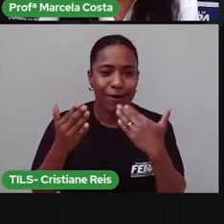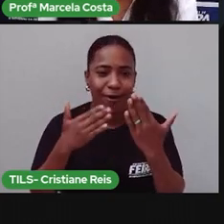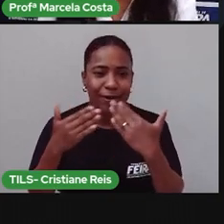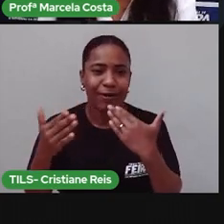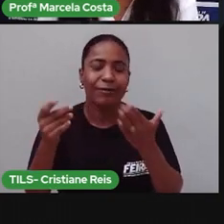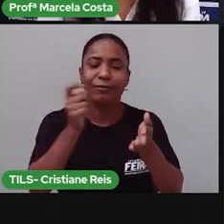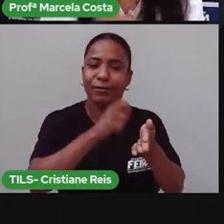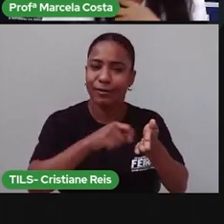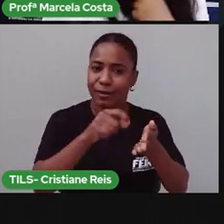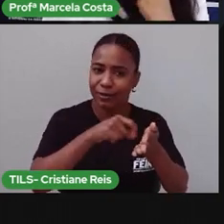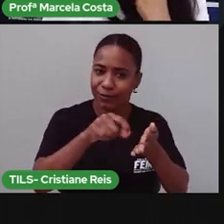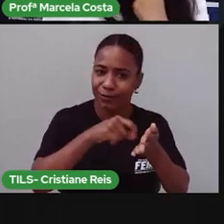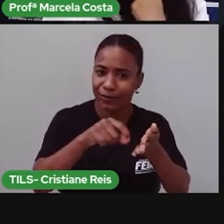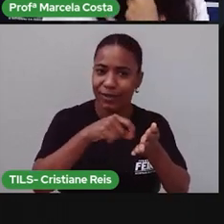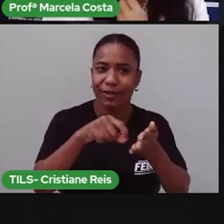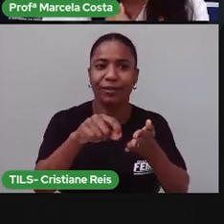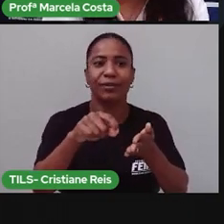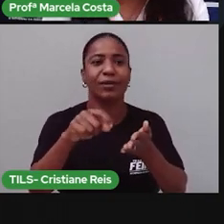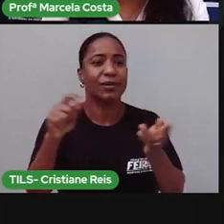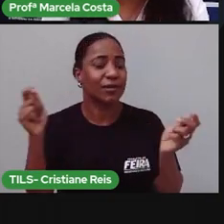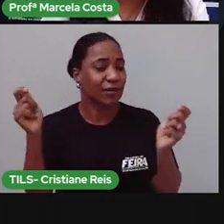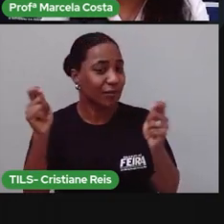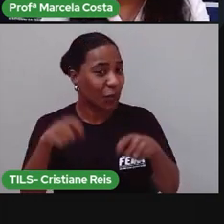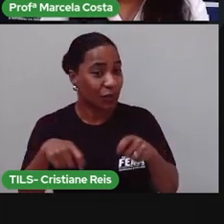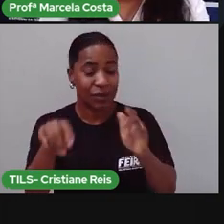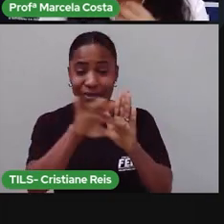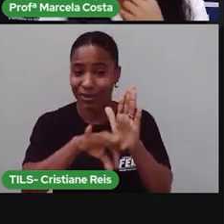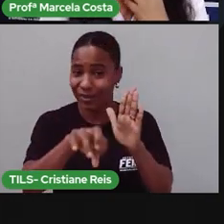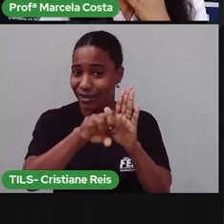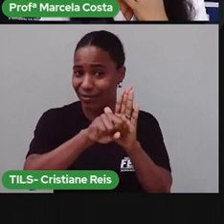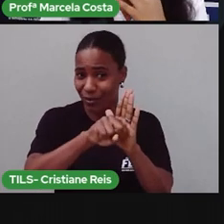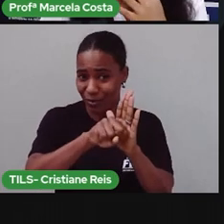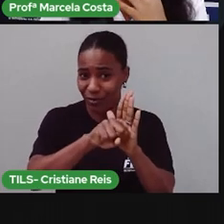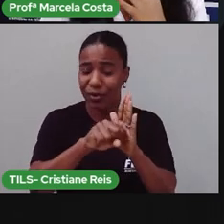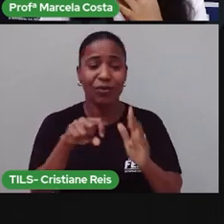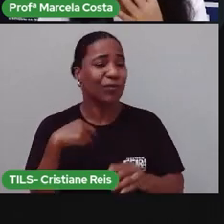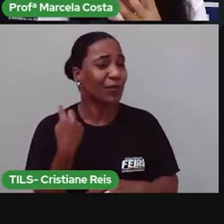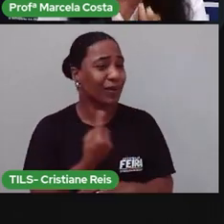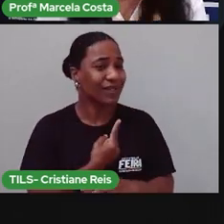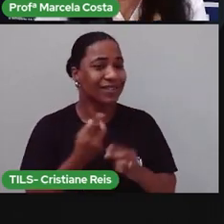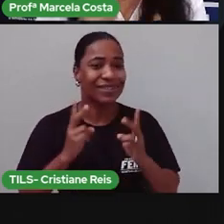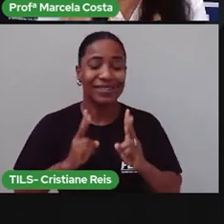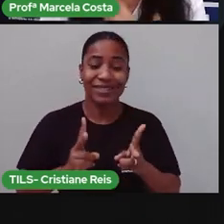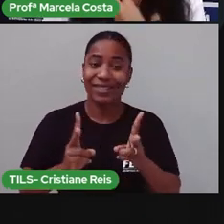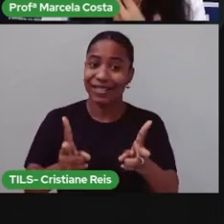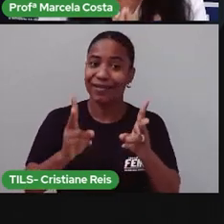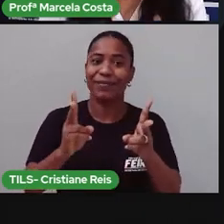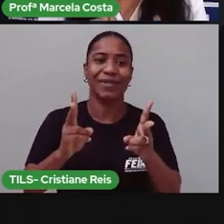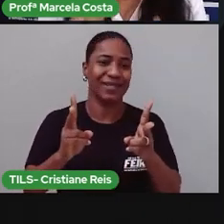escrevendo, seja também pousando os símbolos, mas a gente sempre precisa